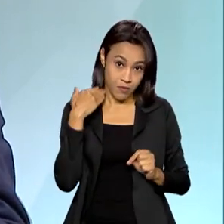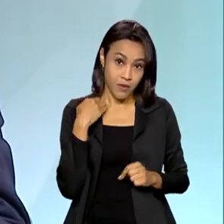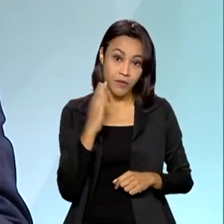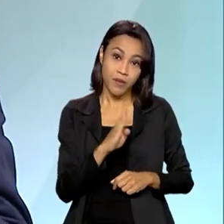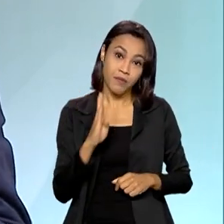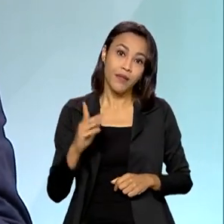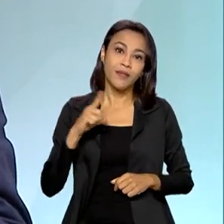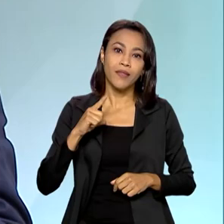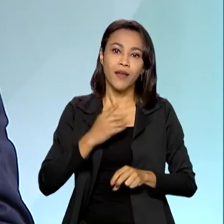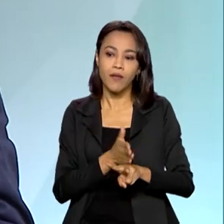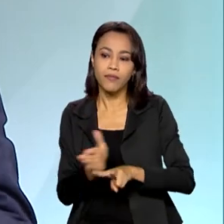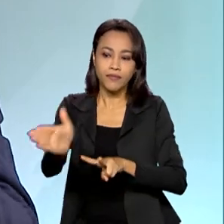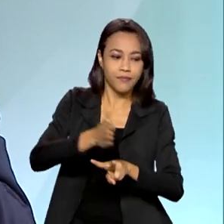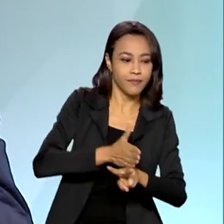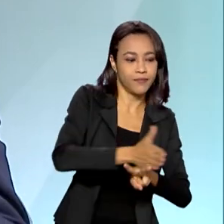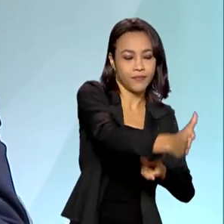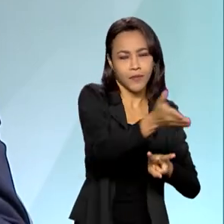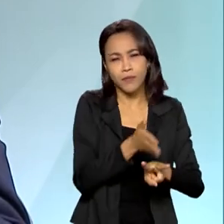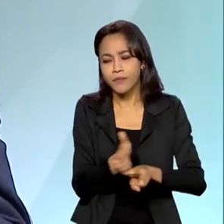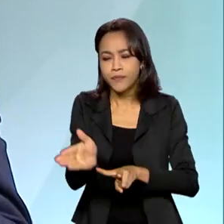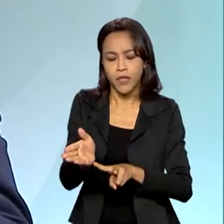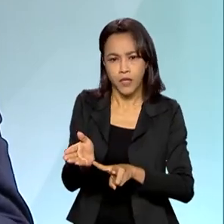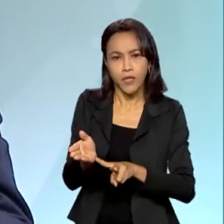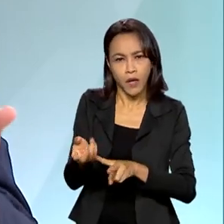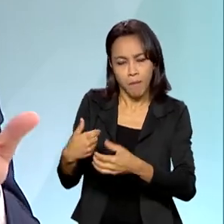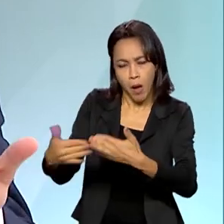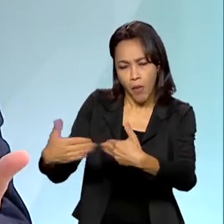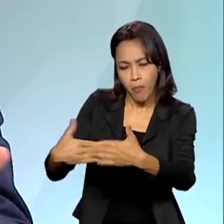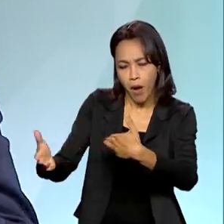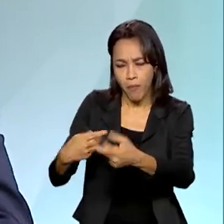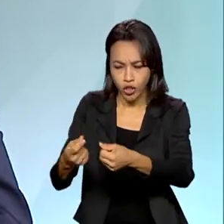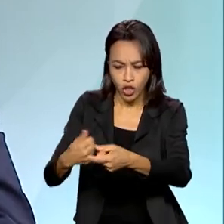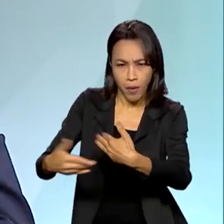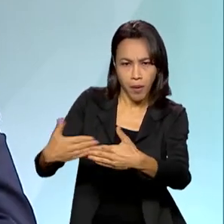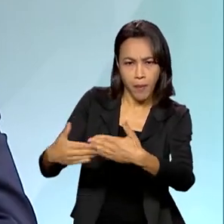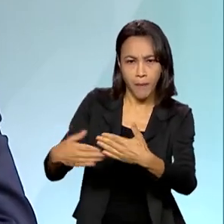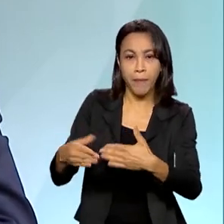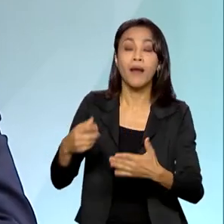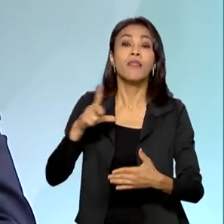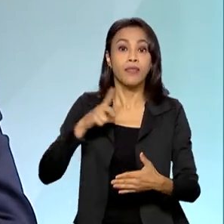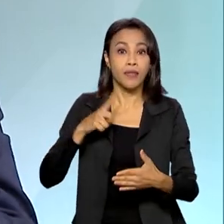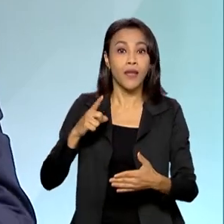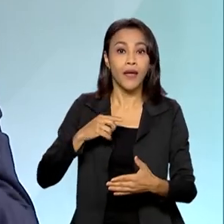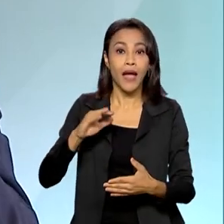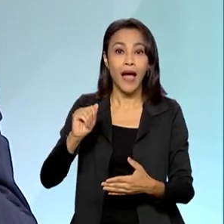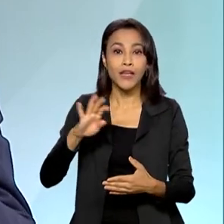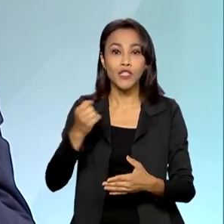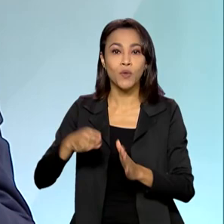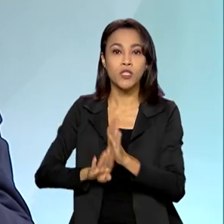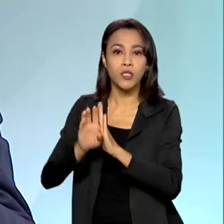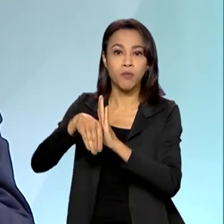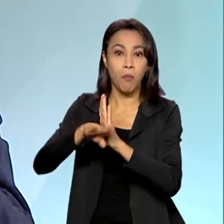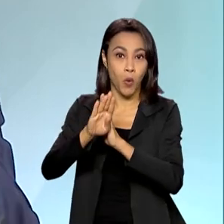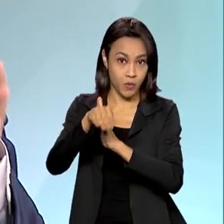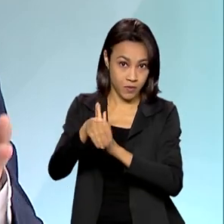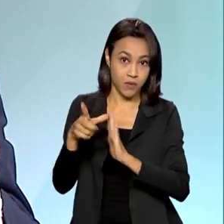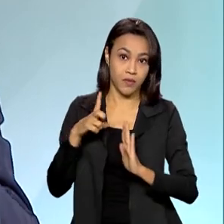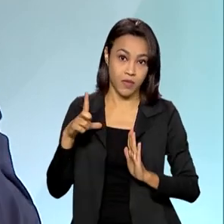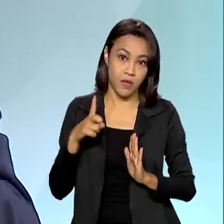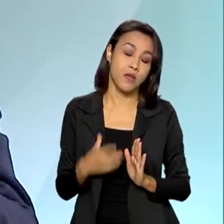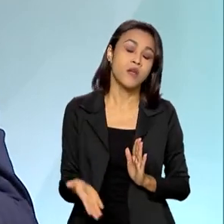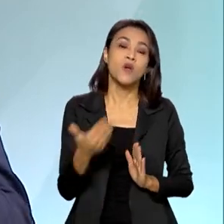de dualismo. O Banco do Brasil é de mercado porque tem ações em bolsas, ou seja, o governo federal tem